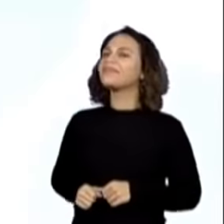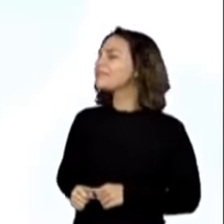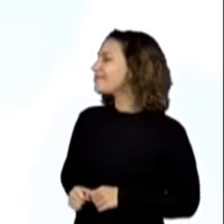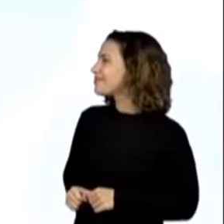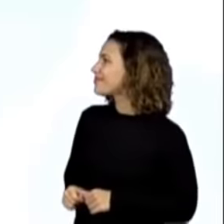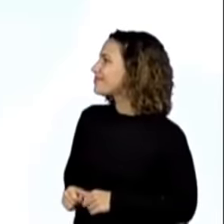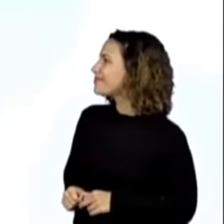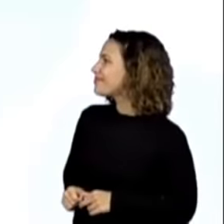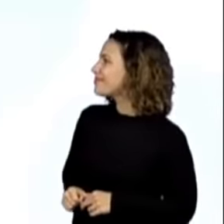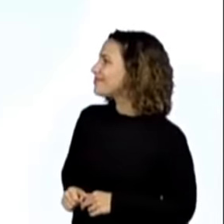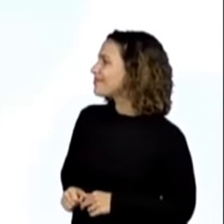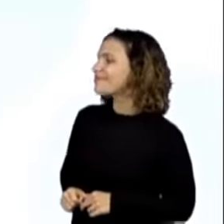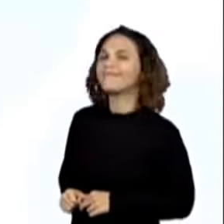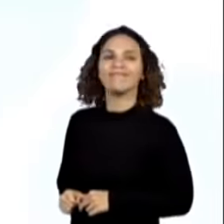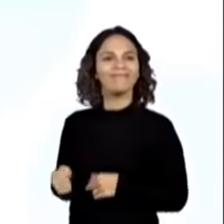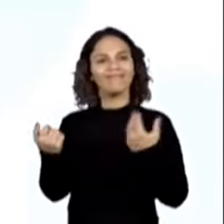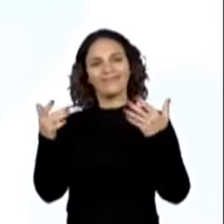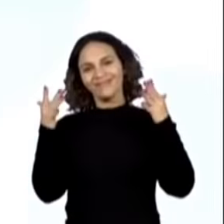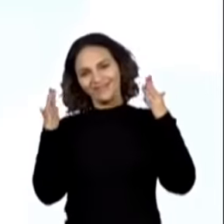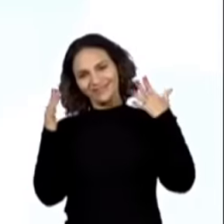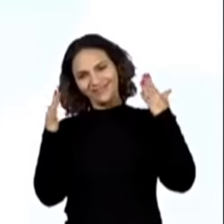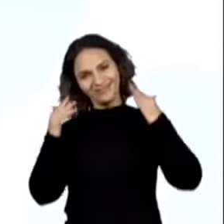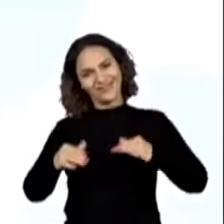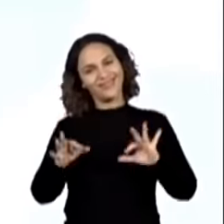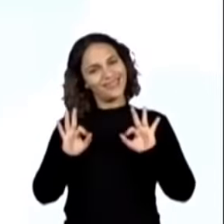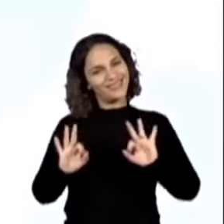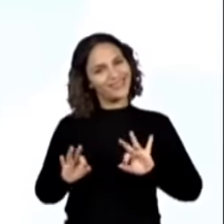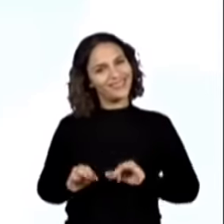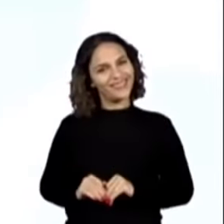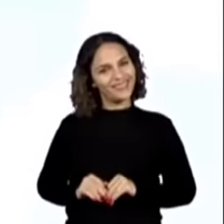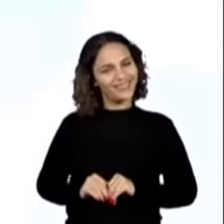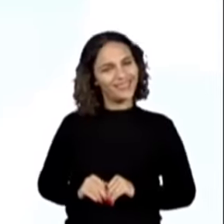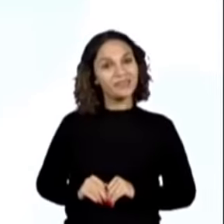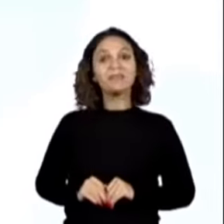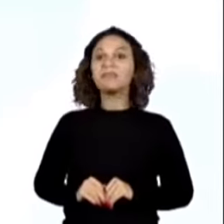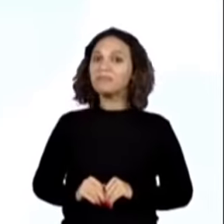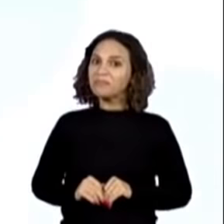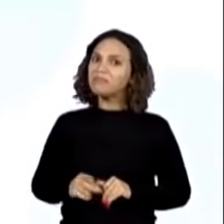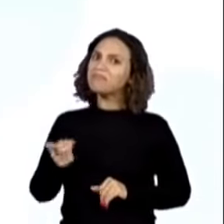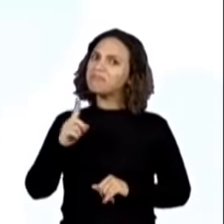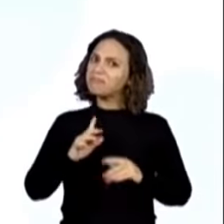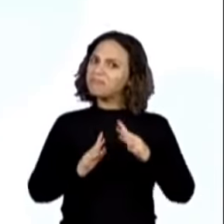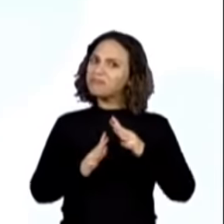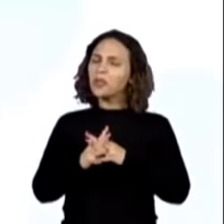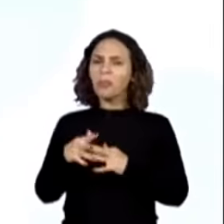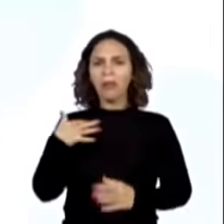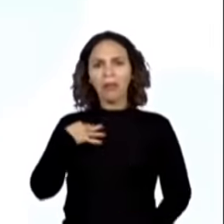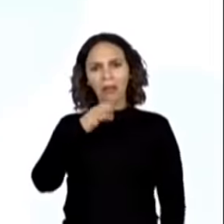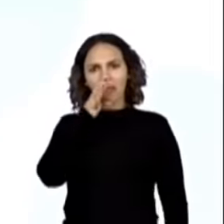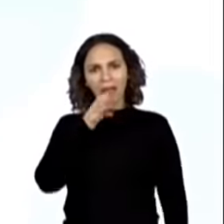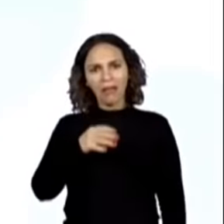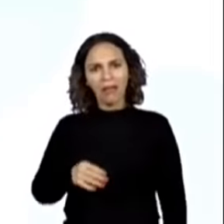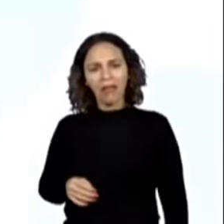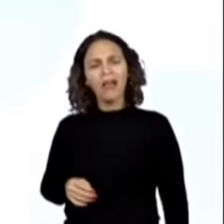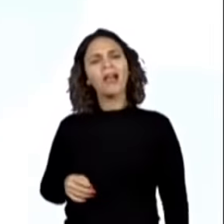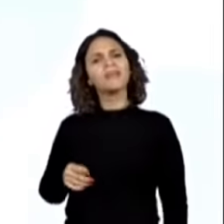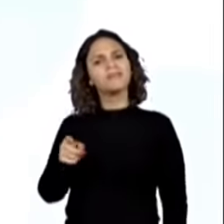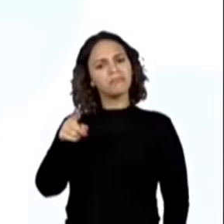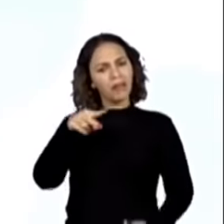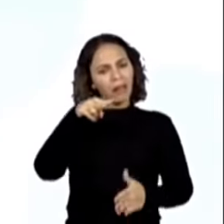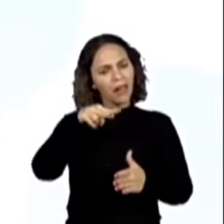Príncipe Rã ou a Princesa Sápido. Olha, vocês estão demais, hein? Já vi que com